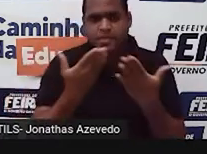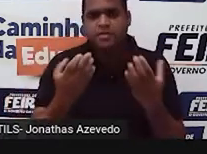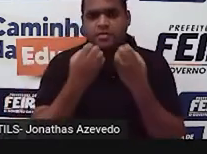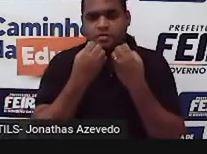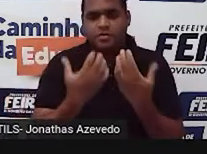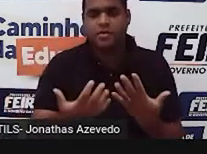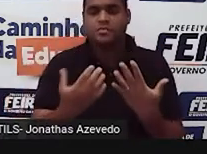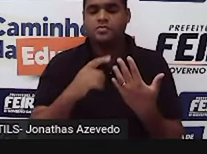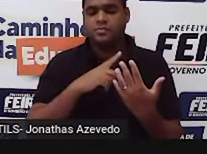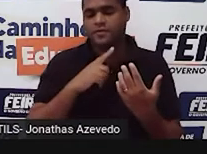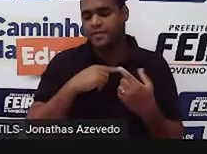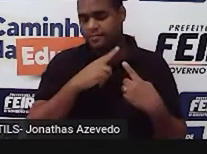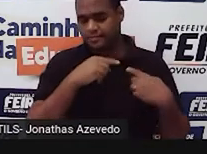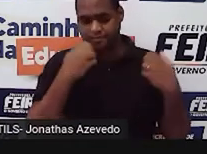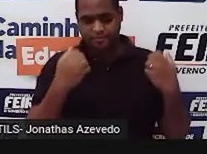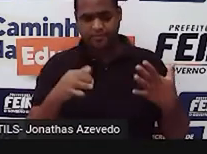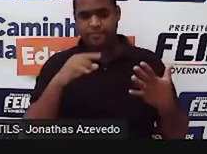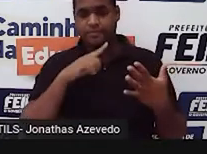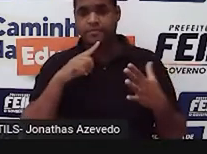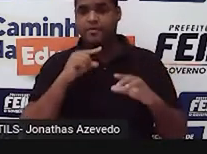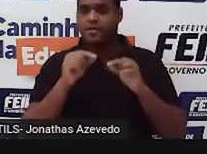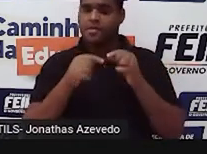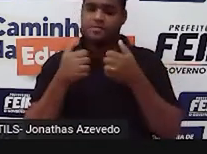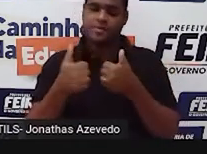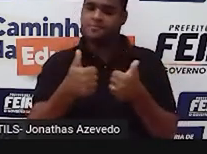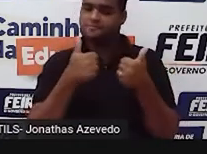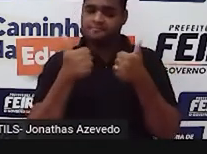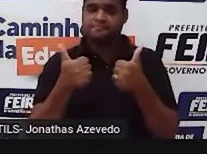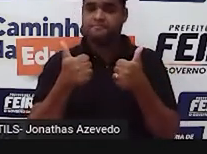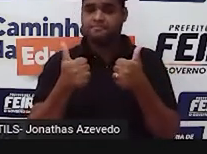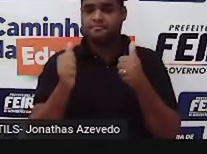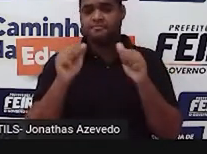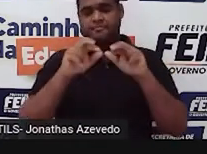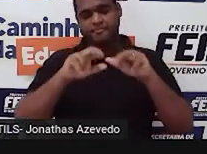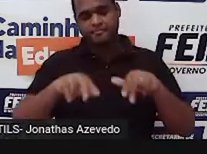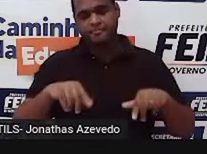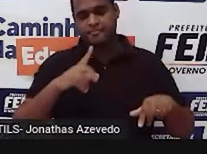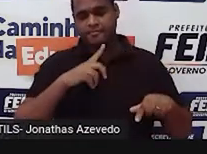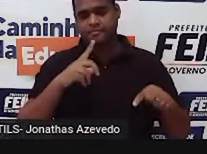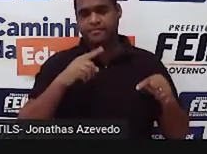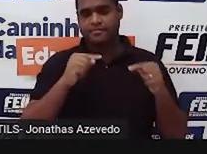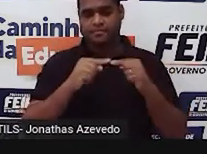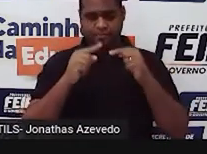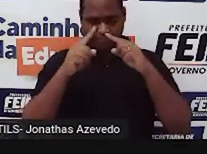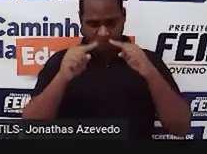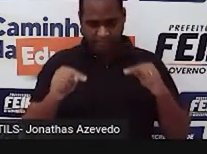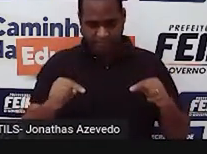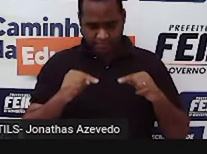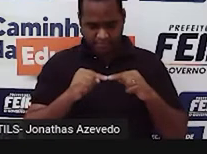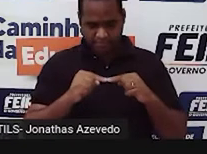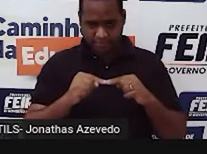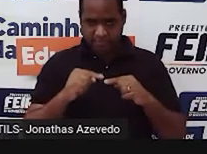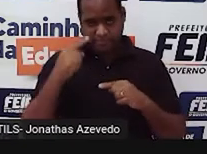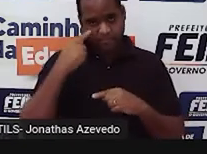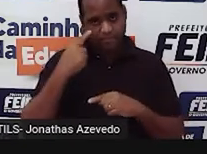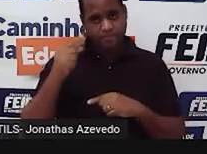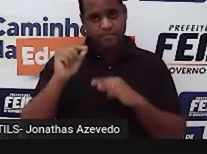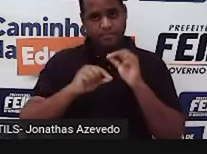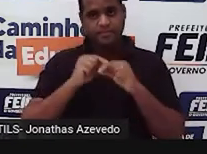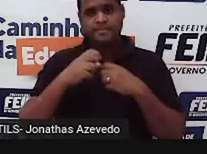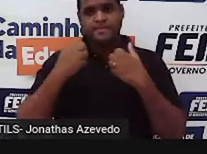aulas passadas? Pois bem, tá bom? Os tipos de triângulo, quando a gente olha para os lados.